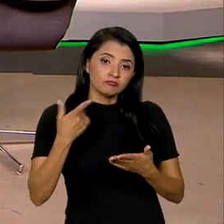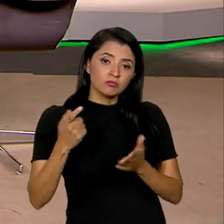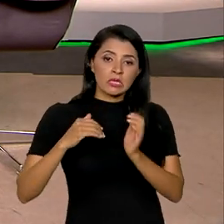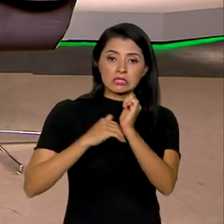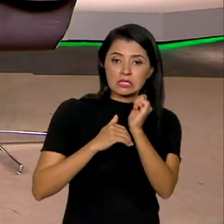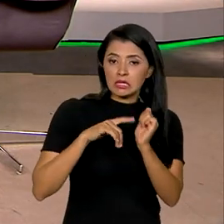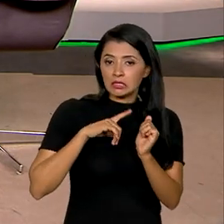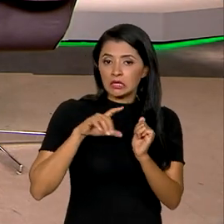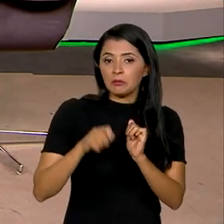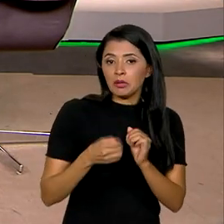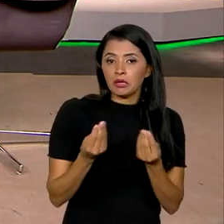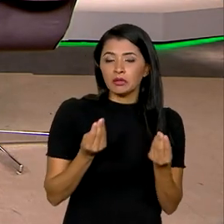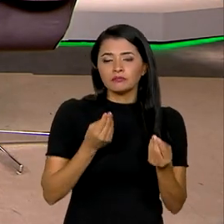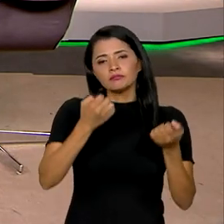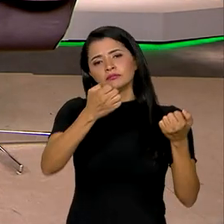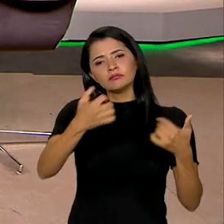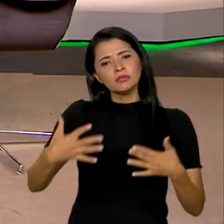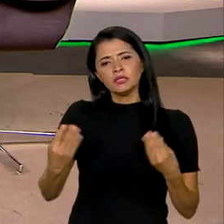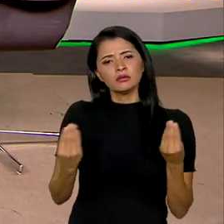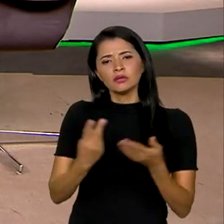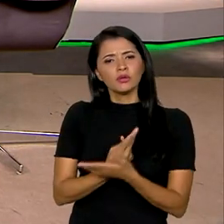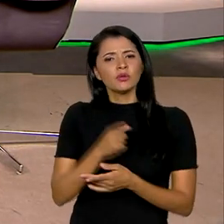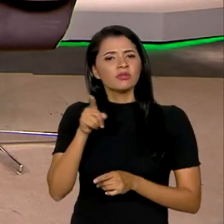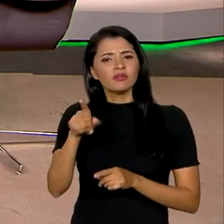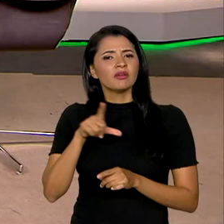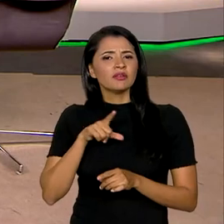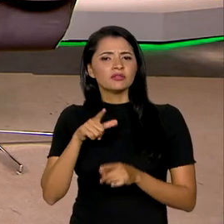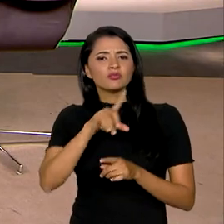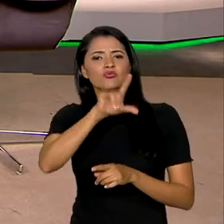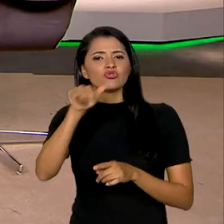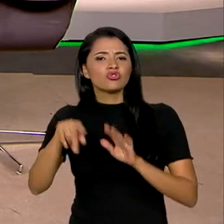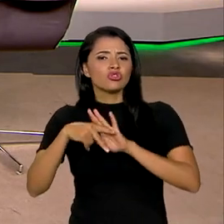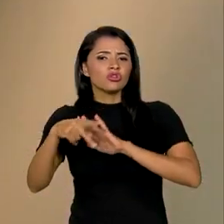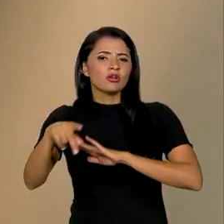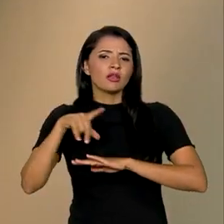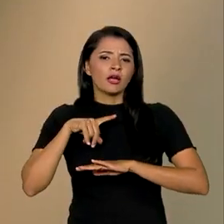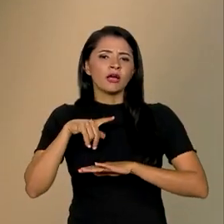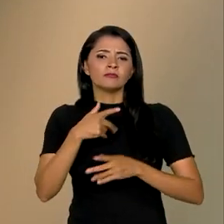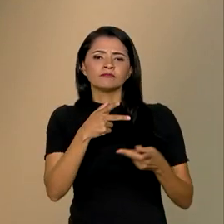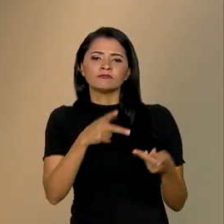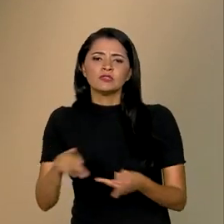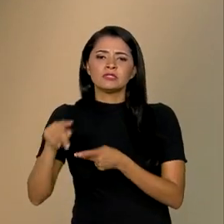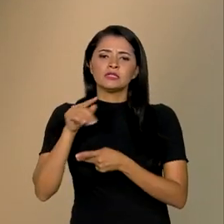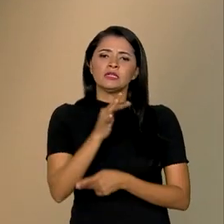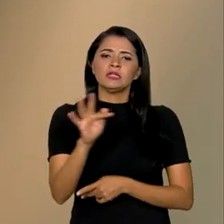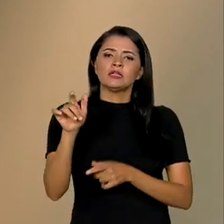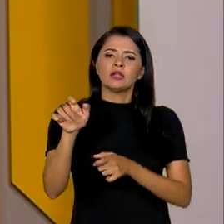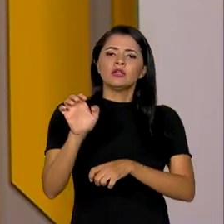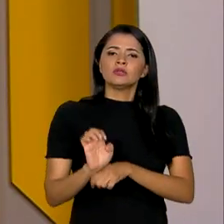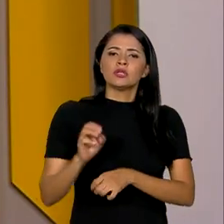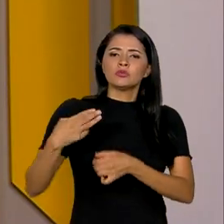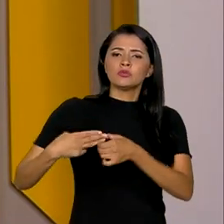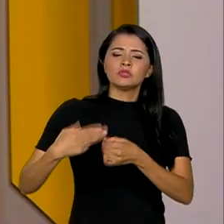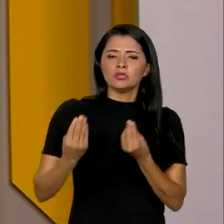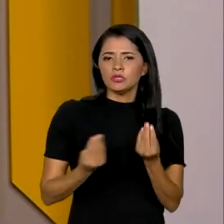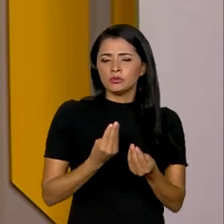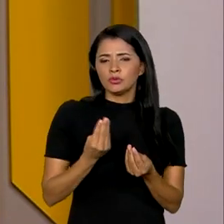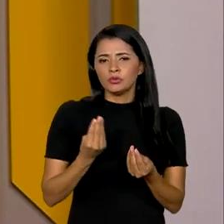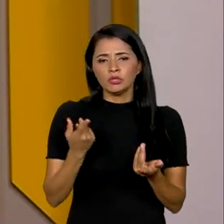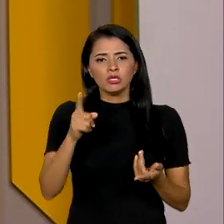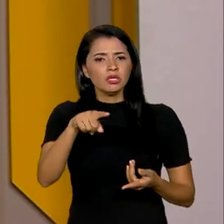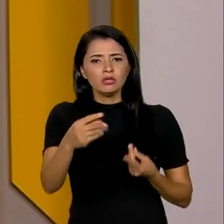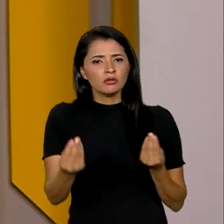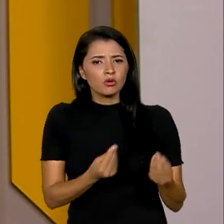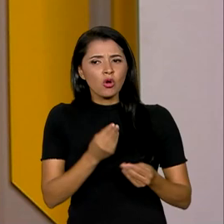senha, explica para a gente o que acontece nos dias da caravana, no estado, ali no município, e como que